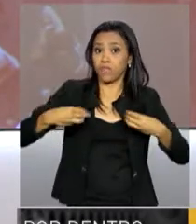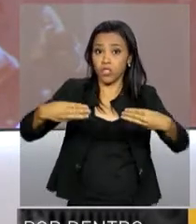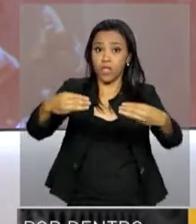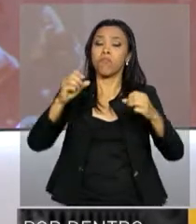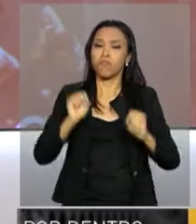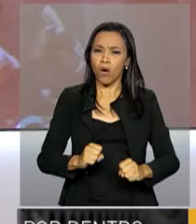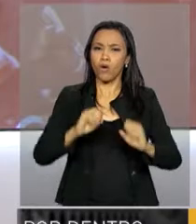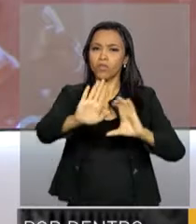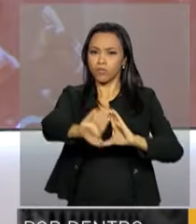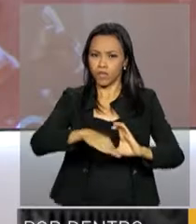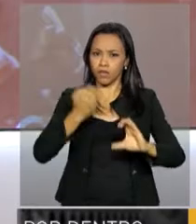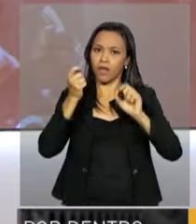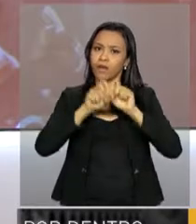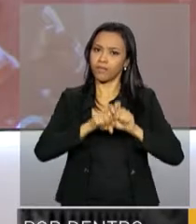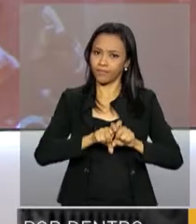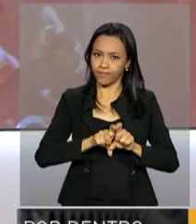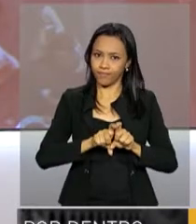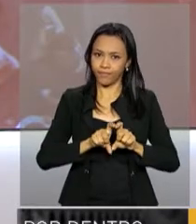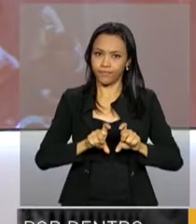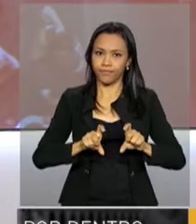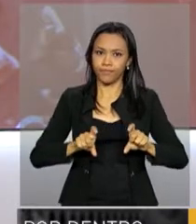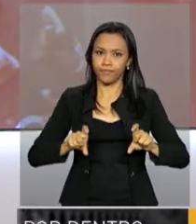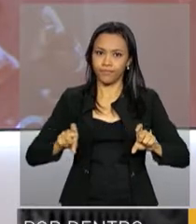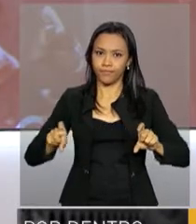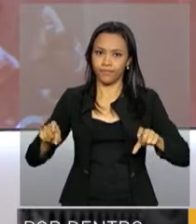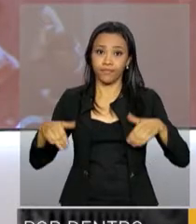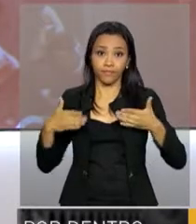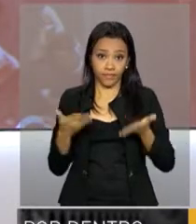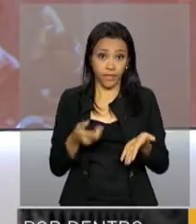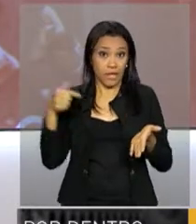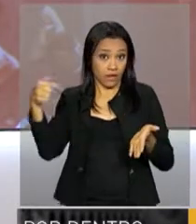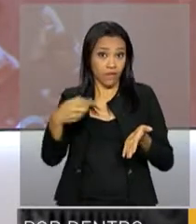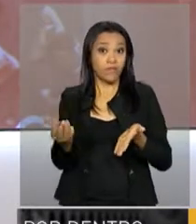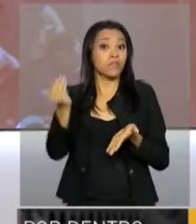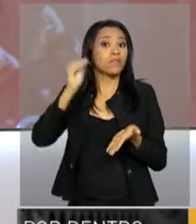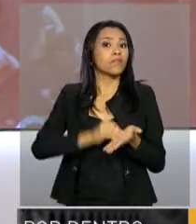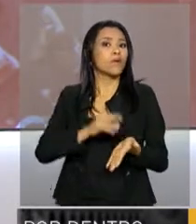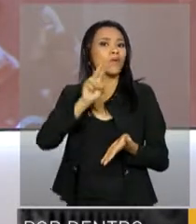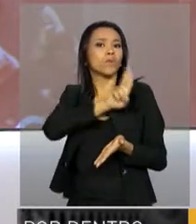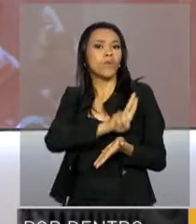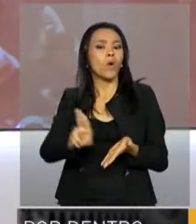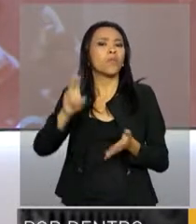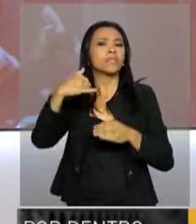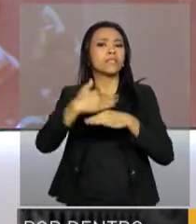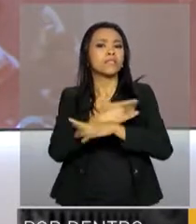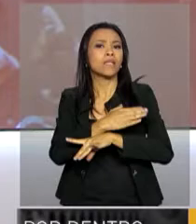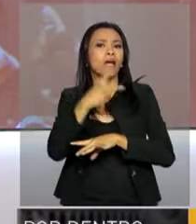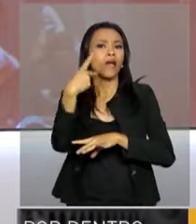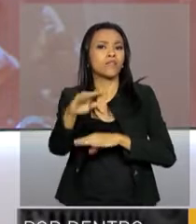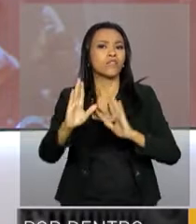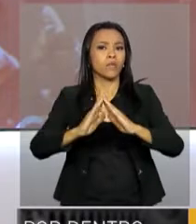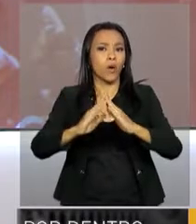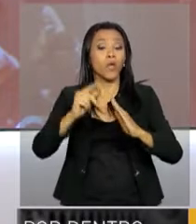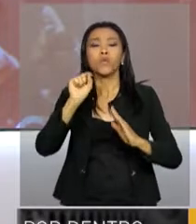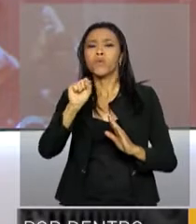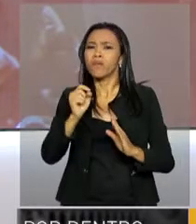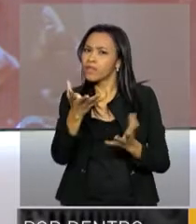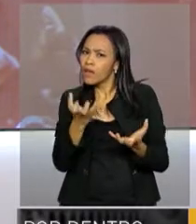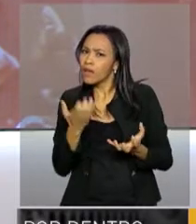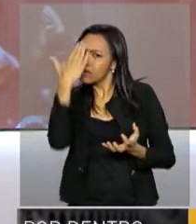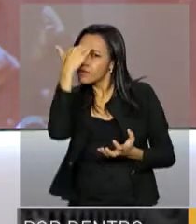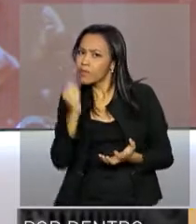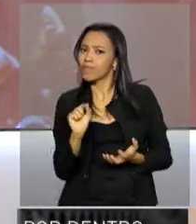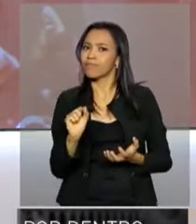escreva para por dentro do governo, arroba presidencia.gov.br. Informe o seu nome, a cidade onde você mora e o que você